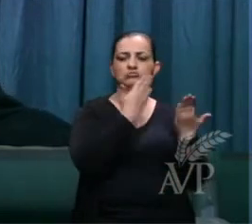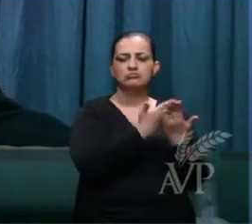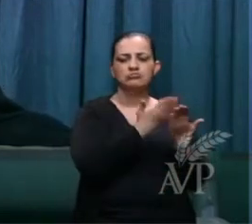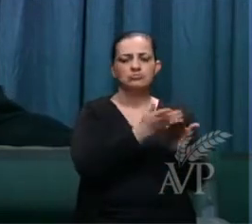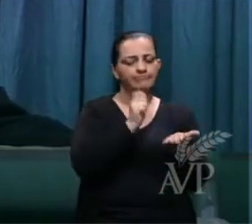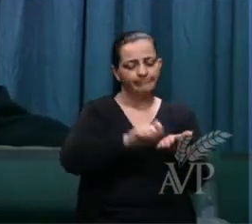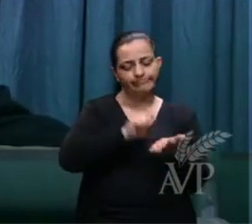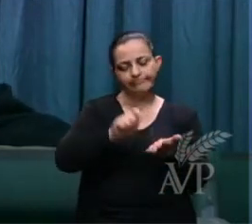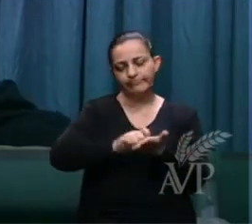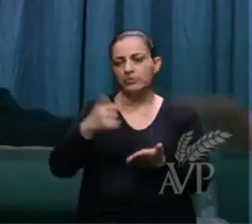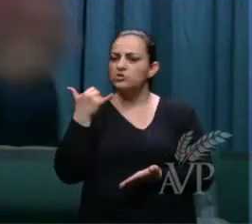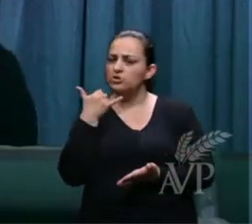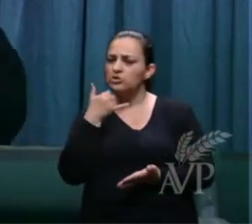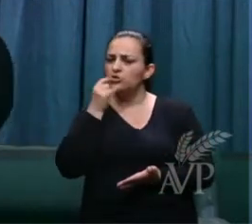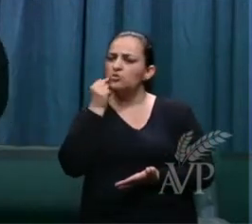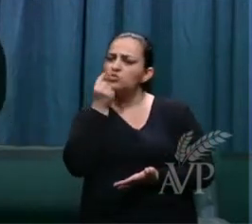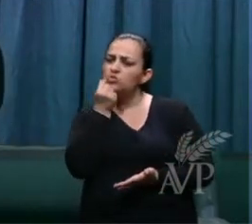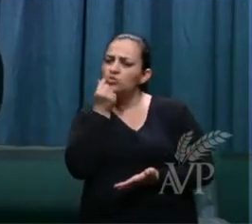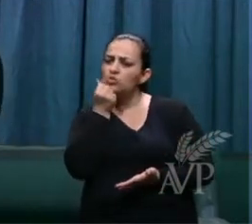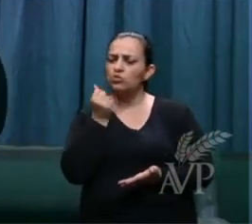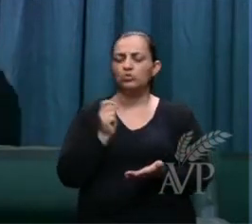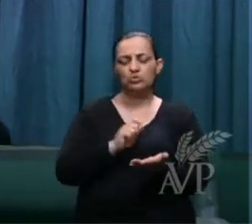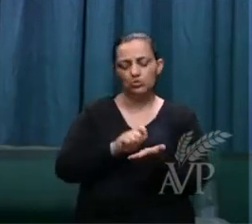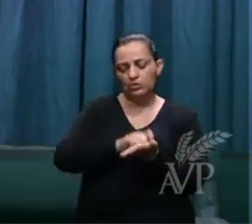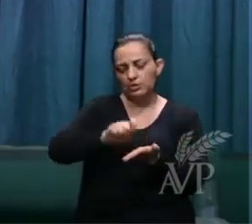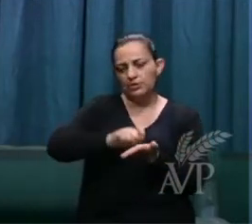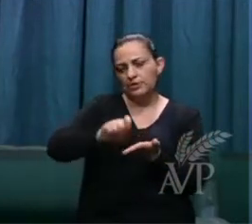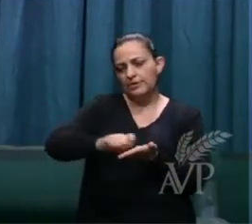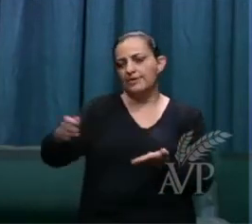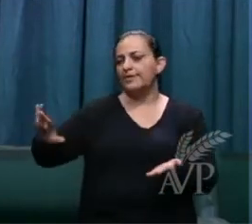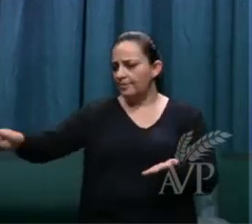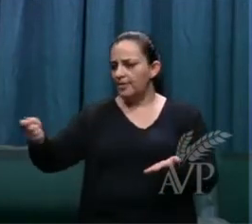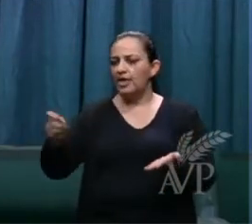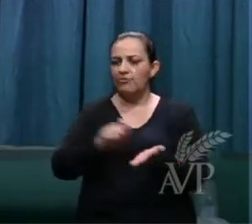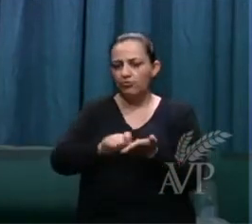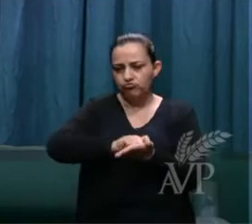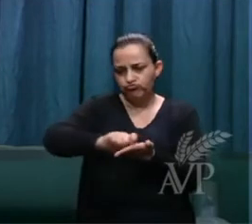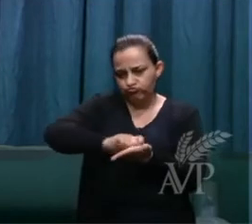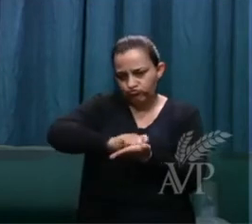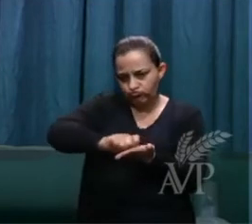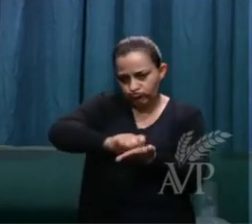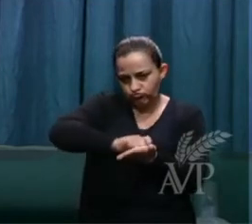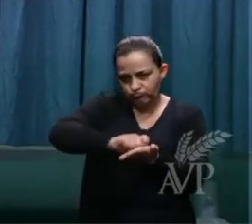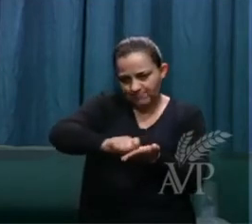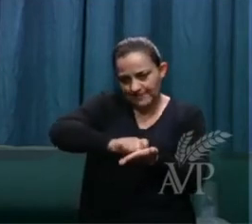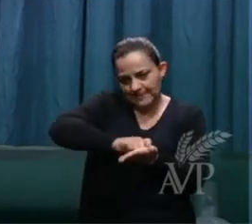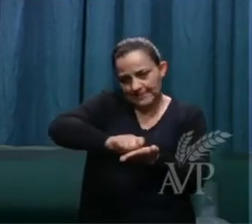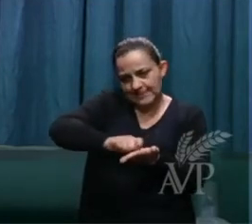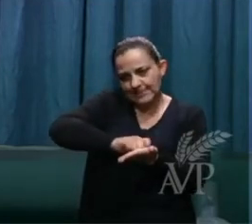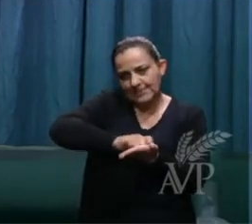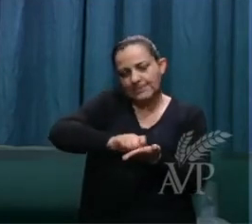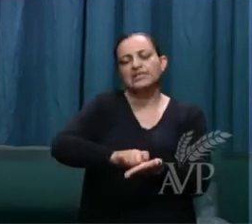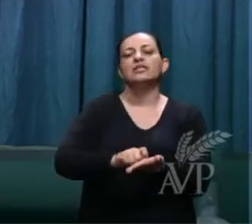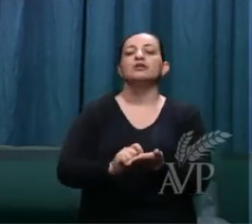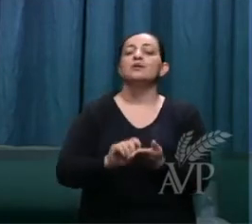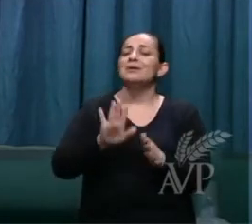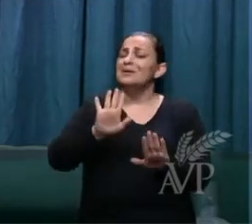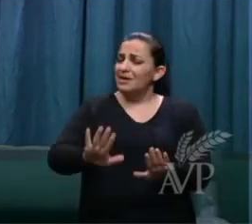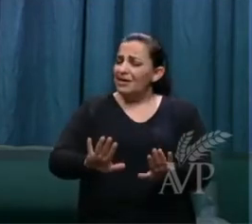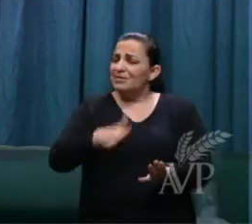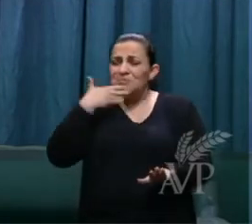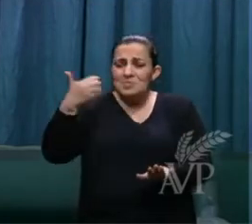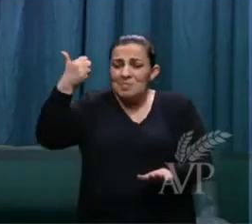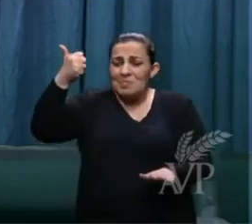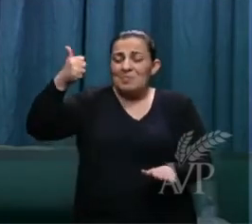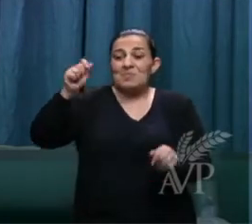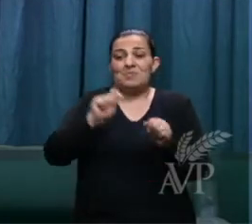escrevia na folha errava pegava a borracha e passava passava mas por melhor